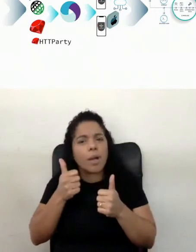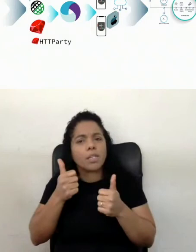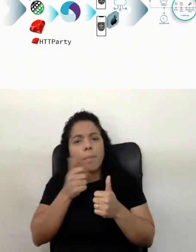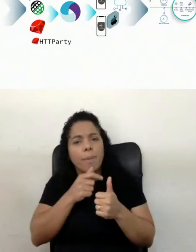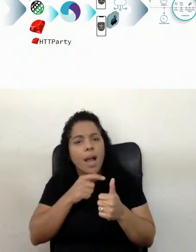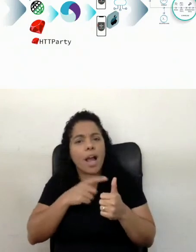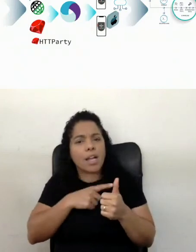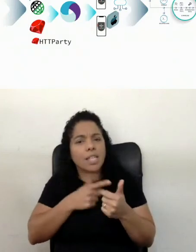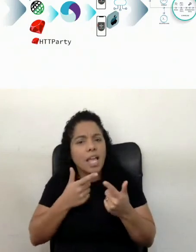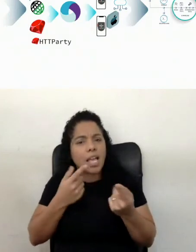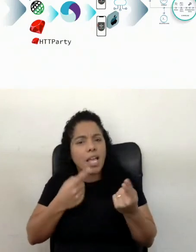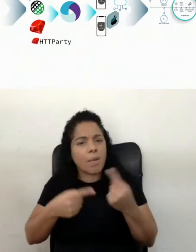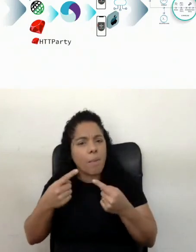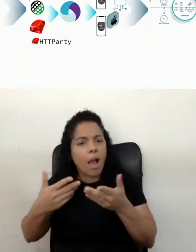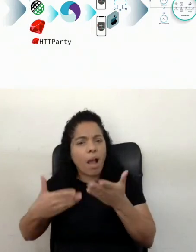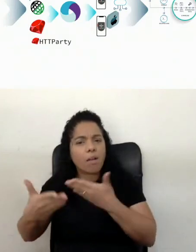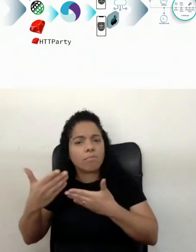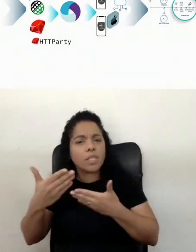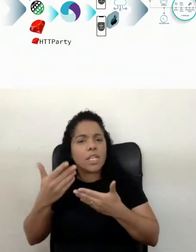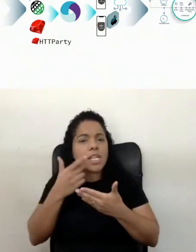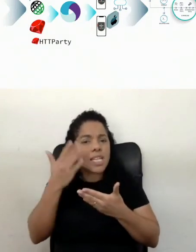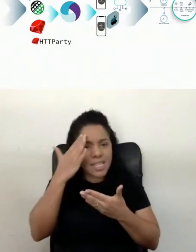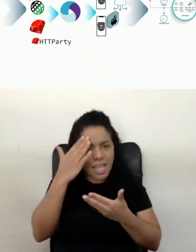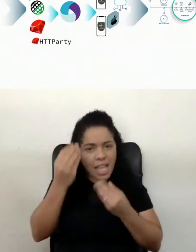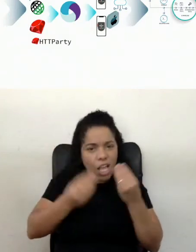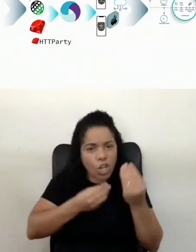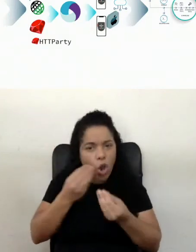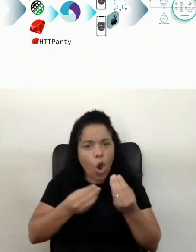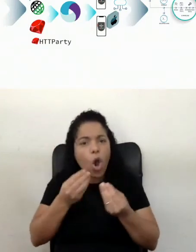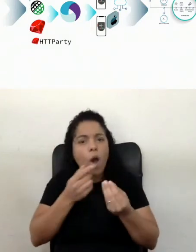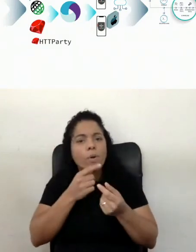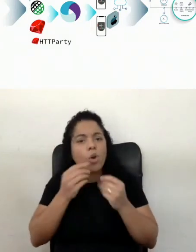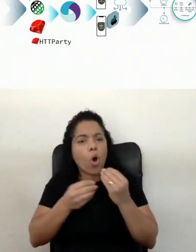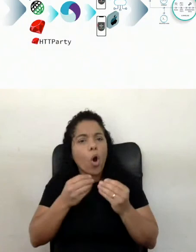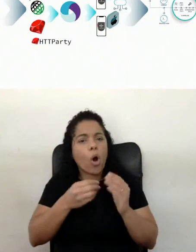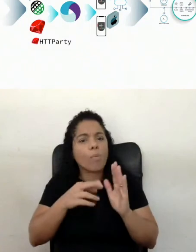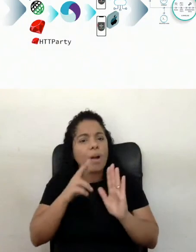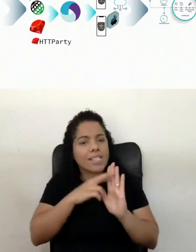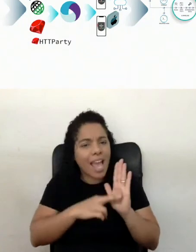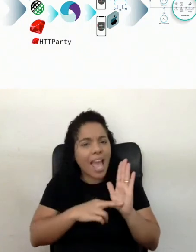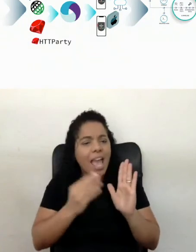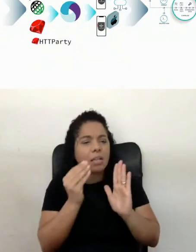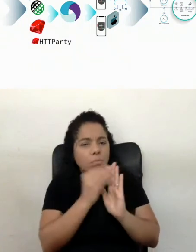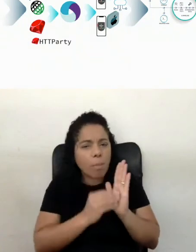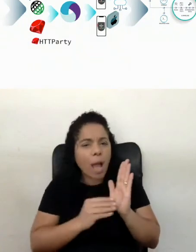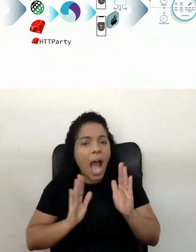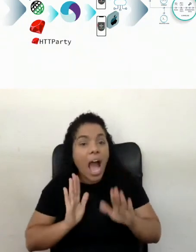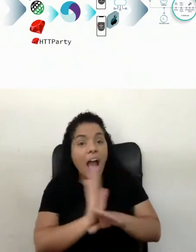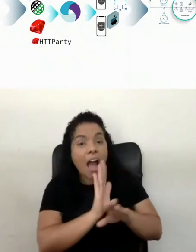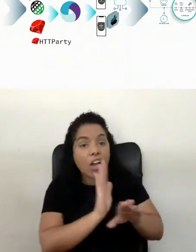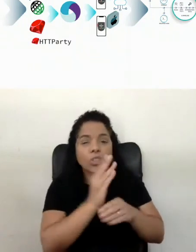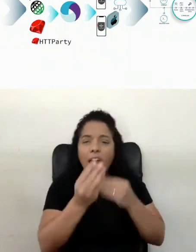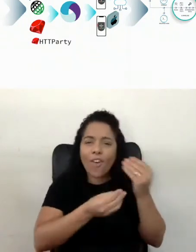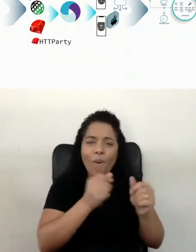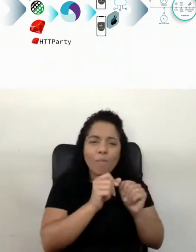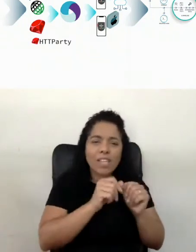ter uma vazão, e de lá entender e fechar a questão das regras do jogo, e desenhar como que essas coisas vão